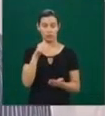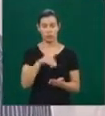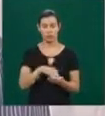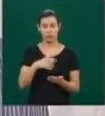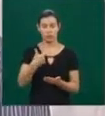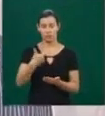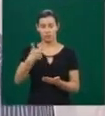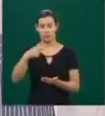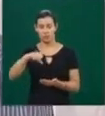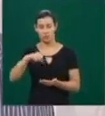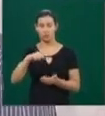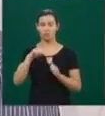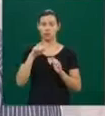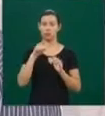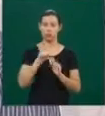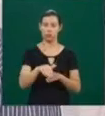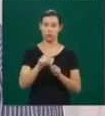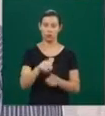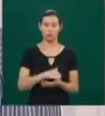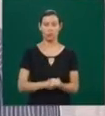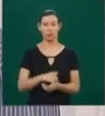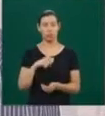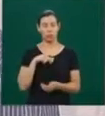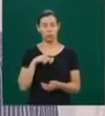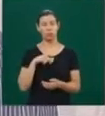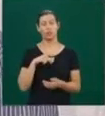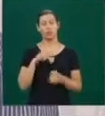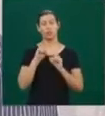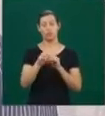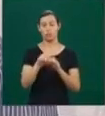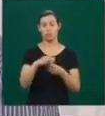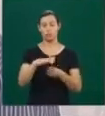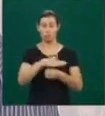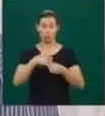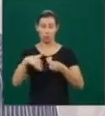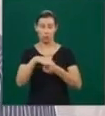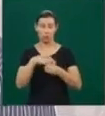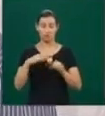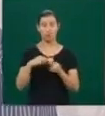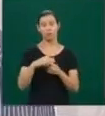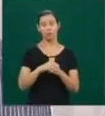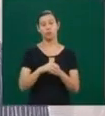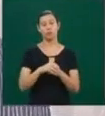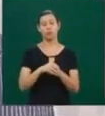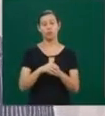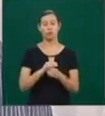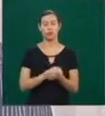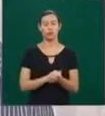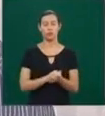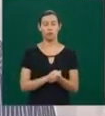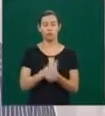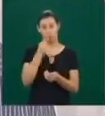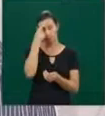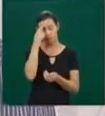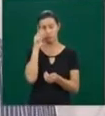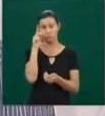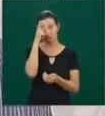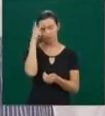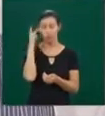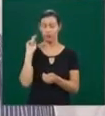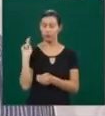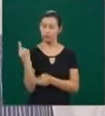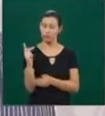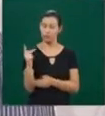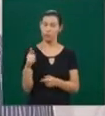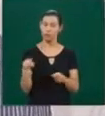evento que articula atividades de ensino, pesquisa e extensão. Então, não é um evento voltado unicamente para historiadores ou para os profissionais